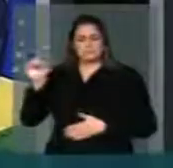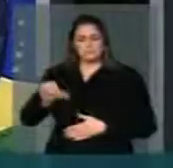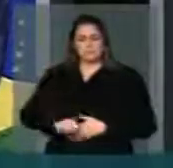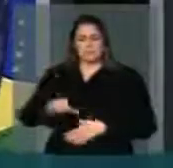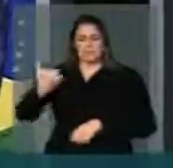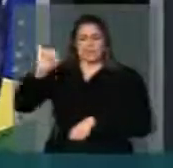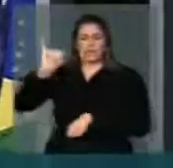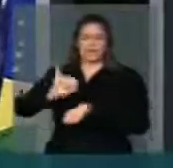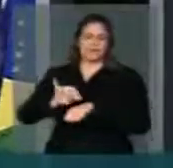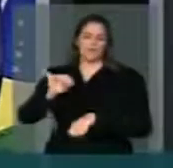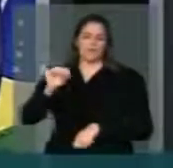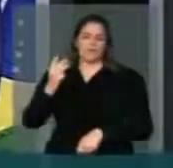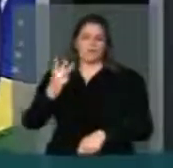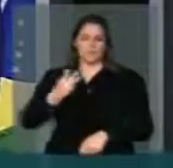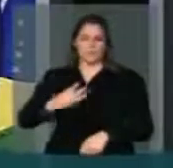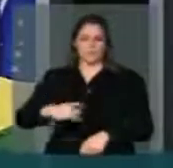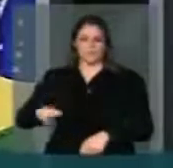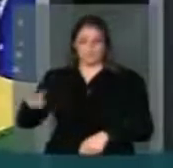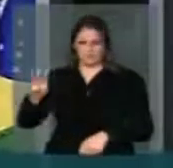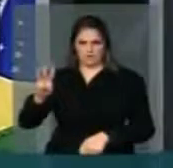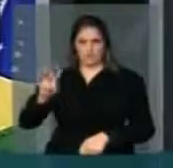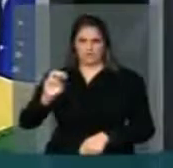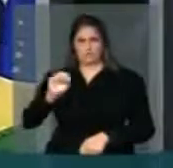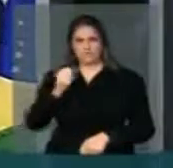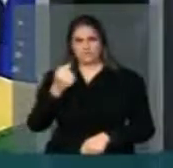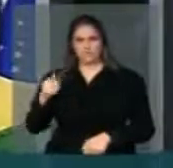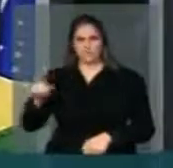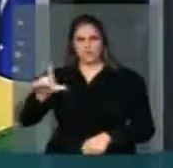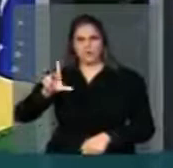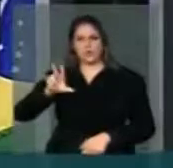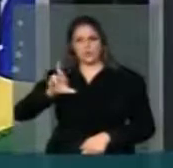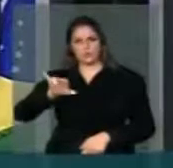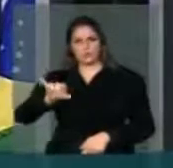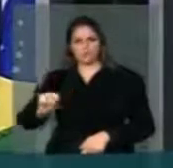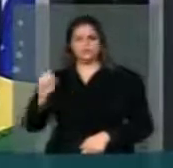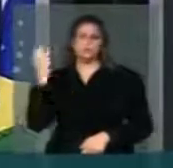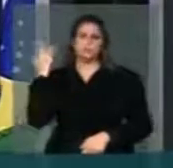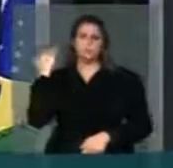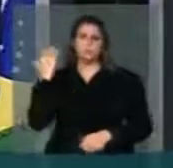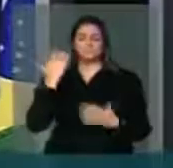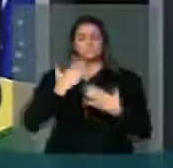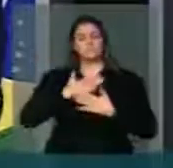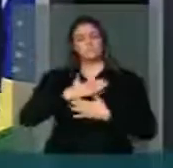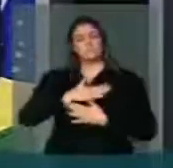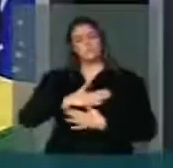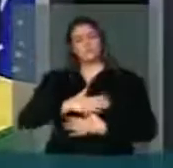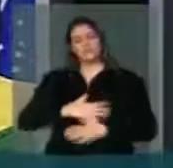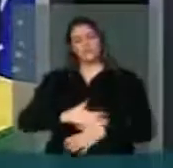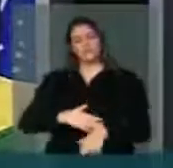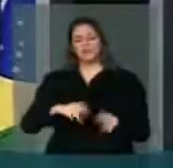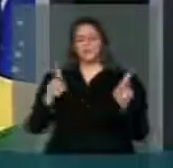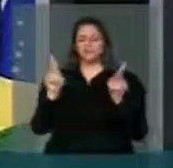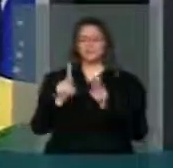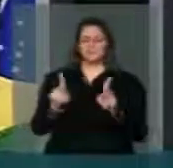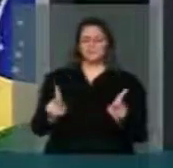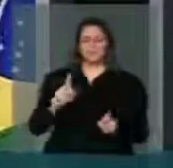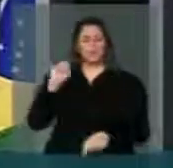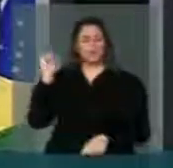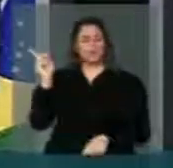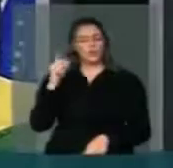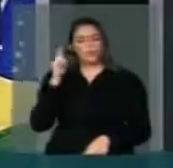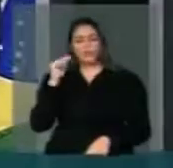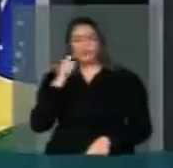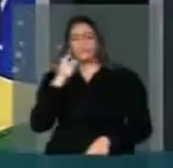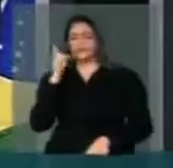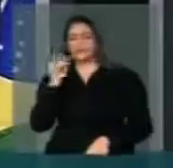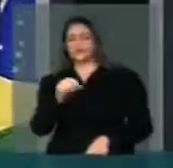a capital do Maranhão. Antes, uma cidade muito pacata, conhecida como Ilha do Amor. Eu, assim como o